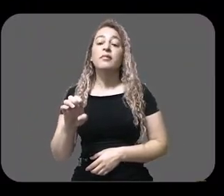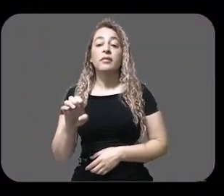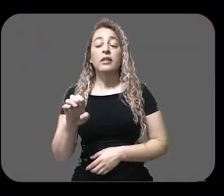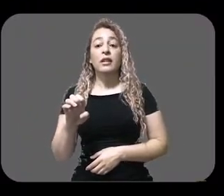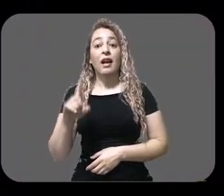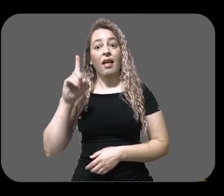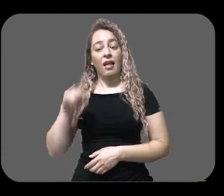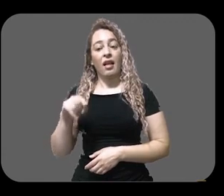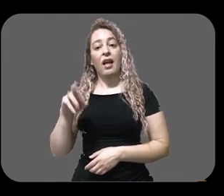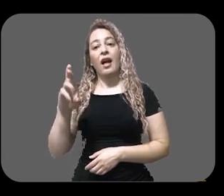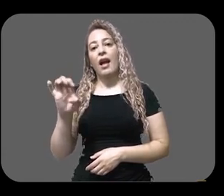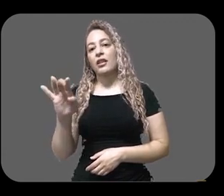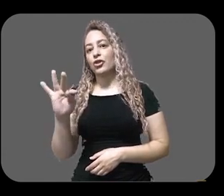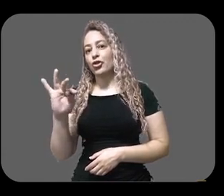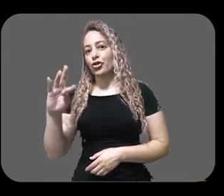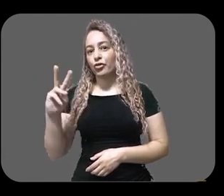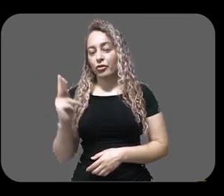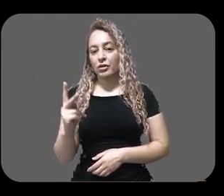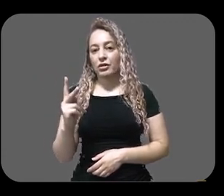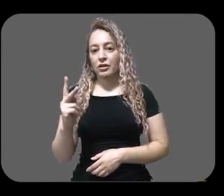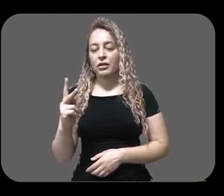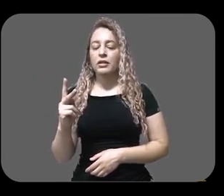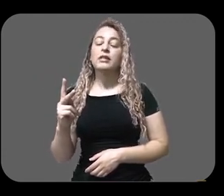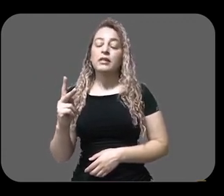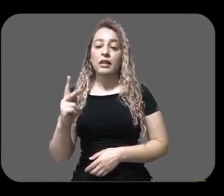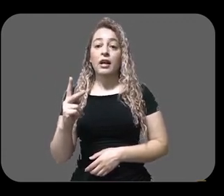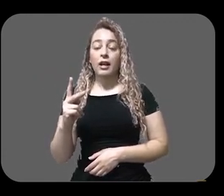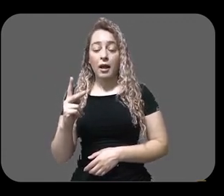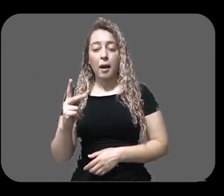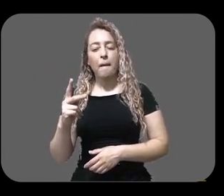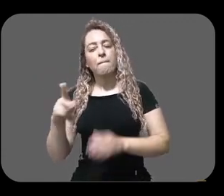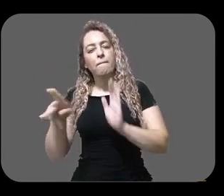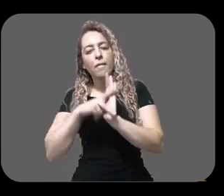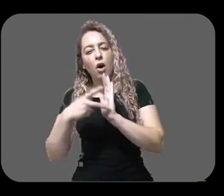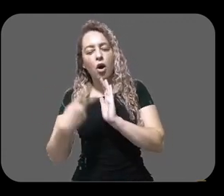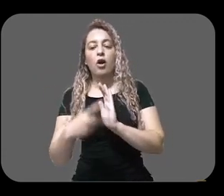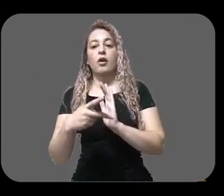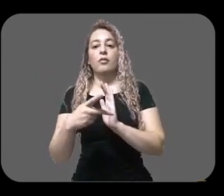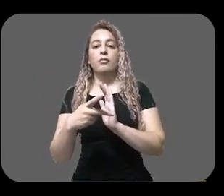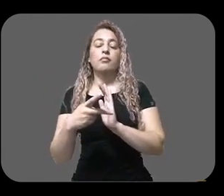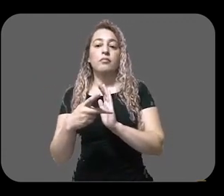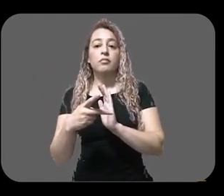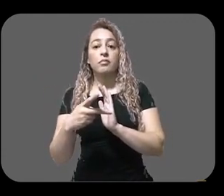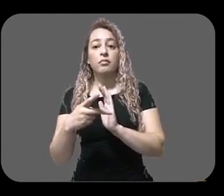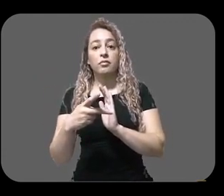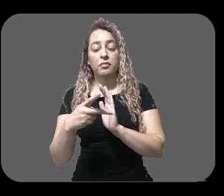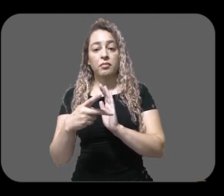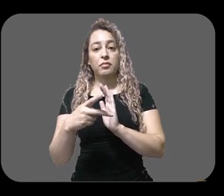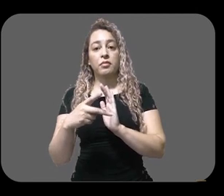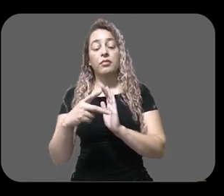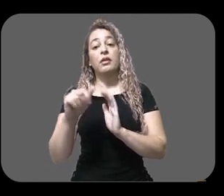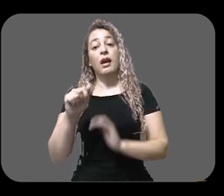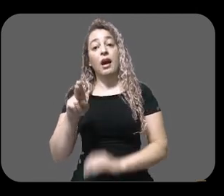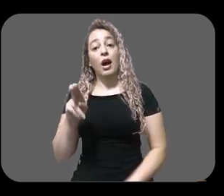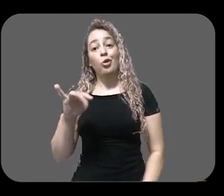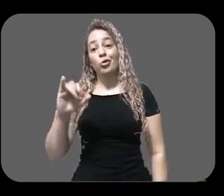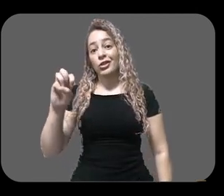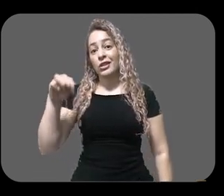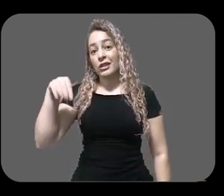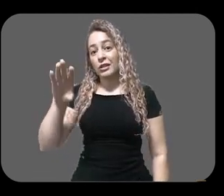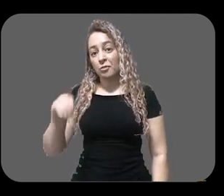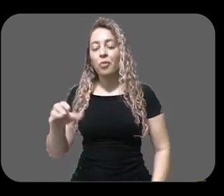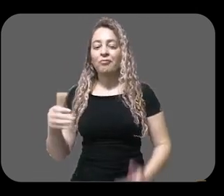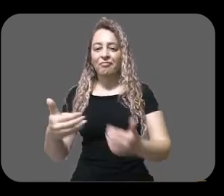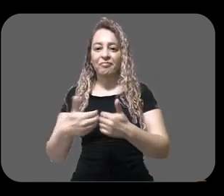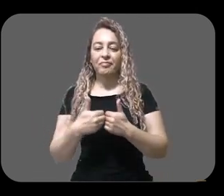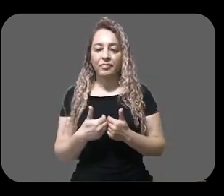associada ao autismo. E a partir desse estudo foi possível identificar duas substâncias que em